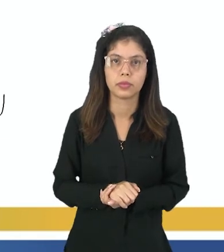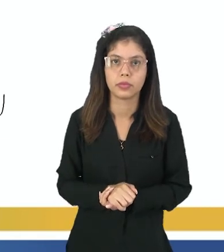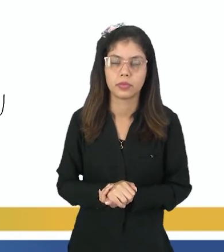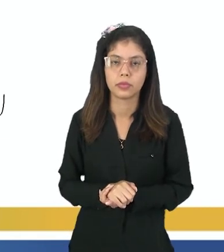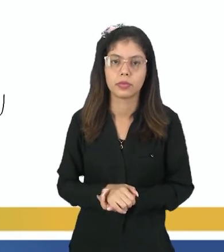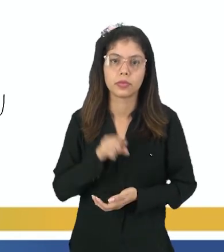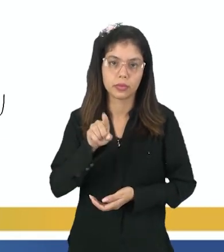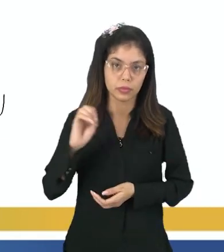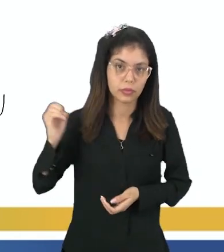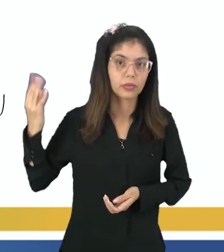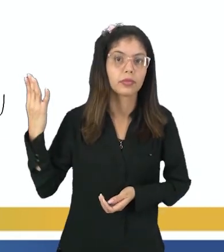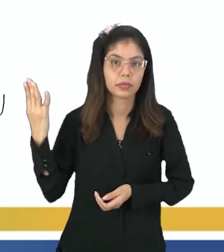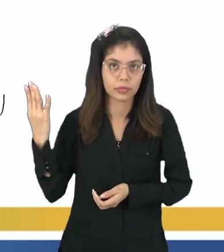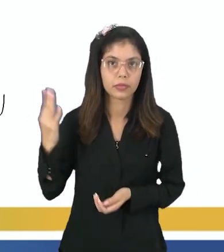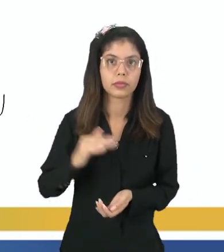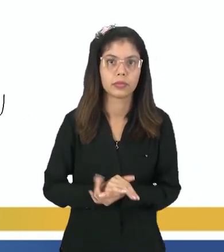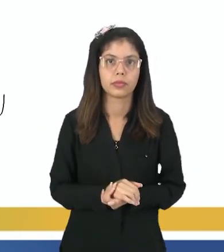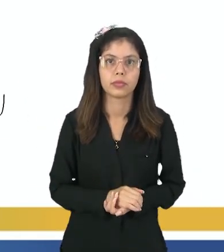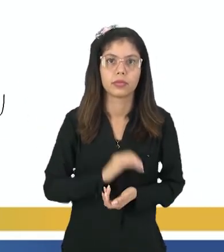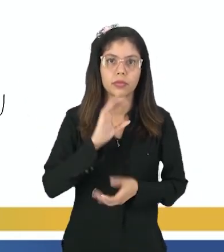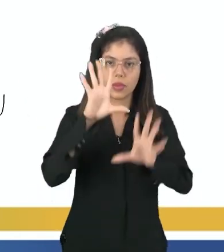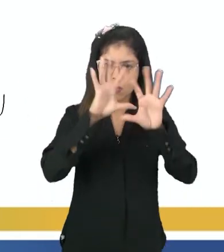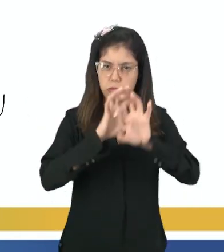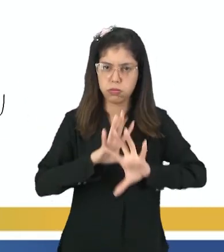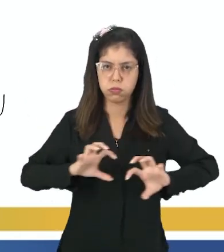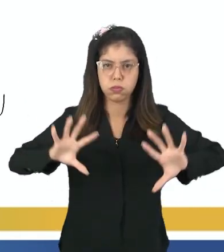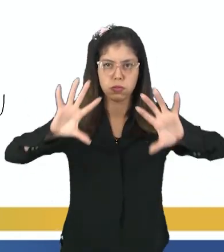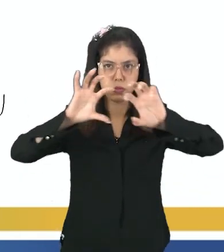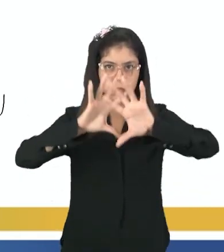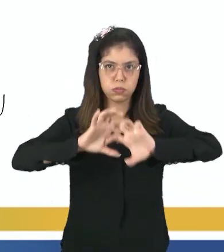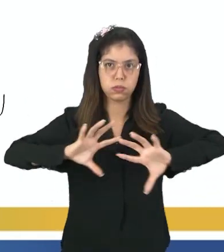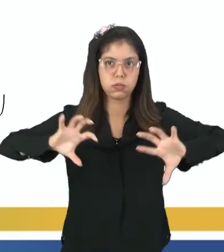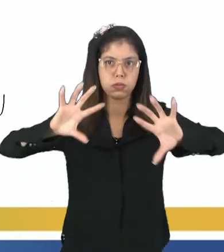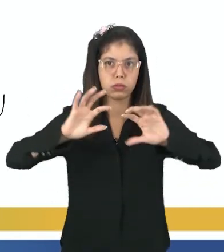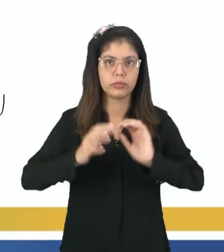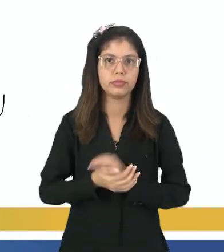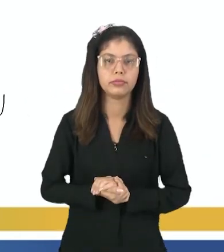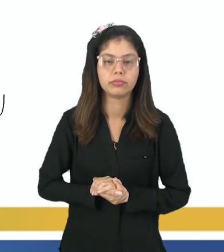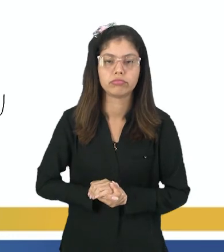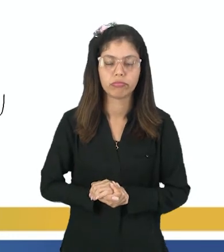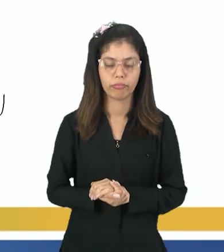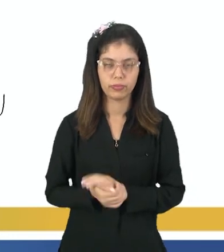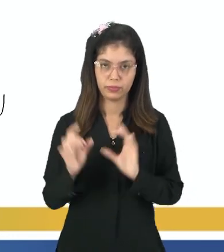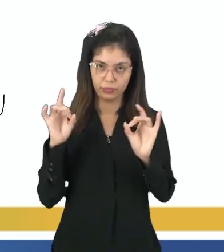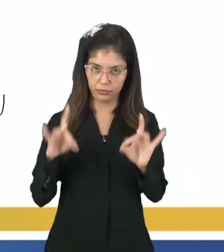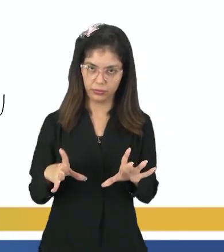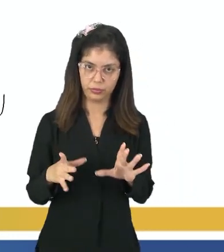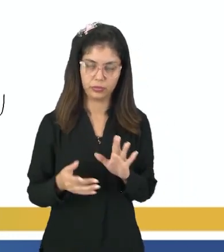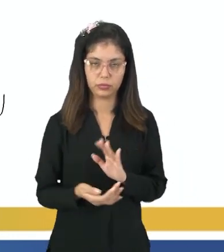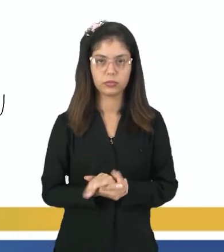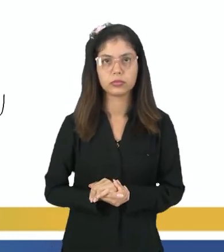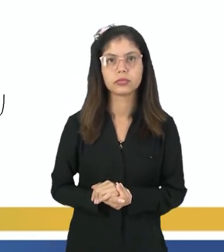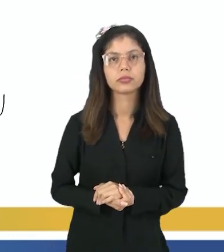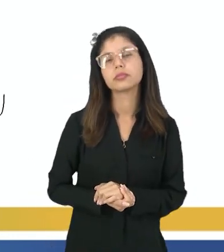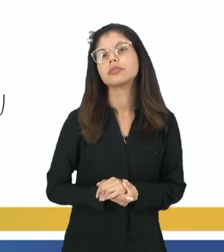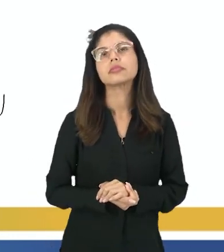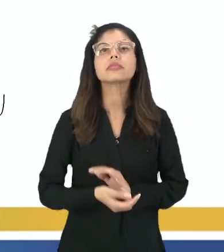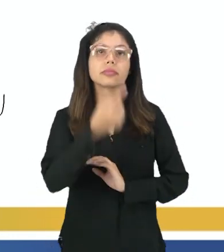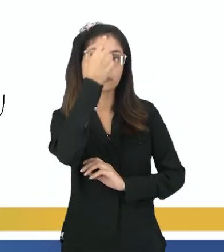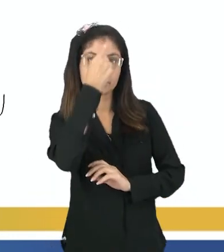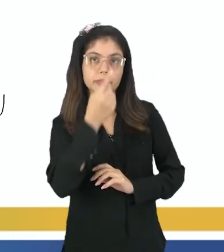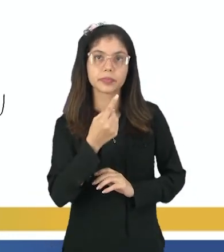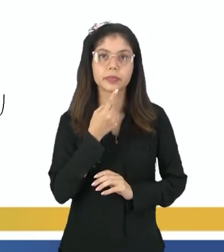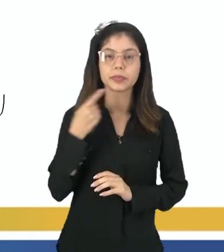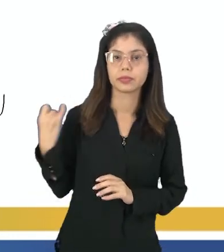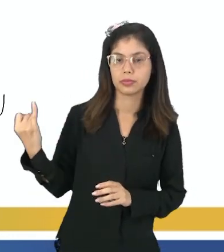Nesse caso, são os planetas gasosos. E por último, a figura